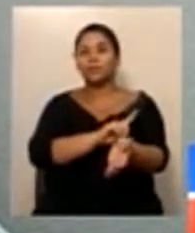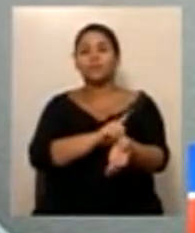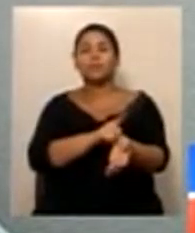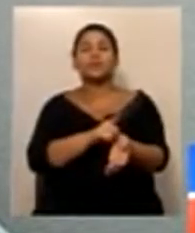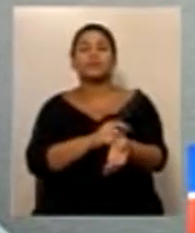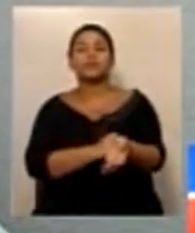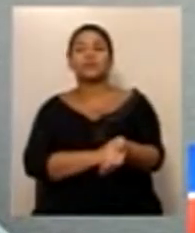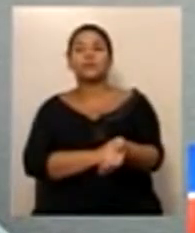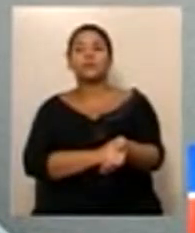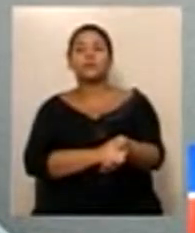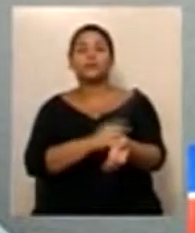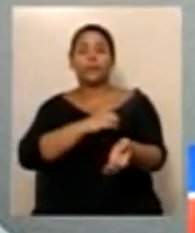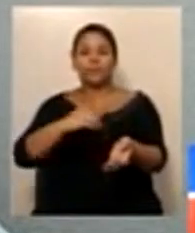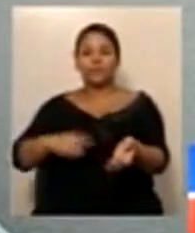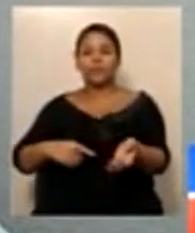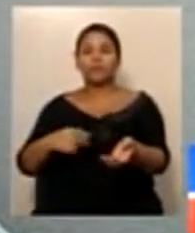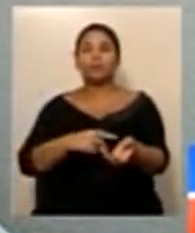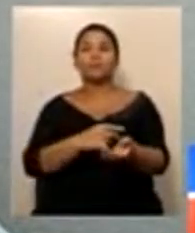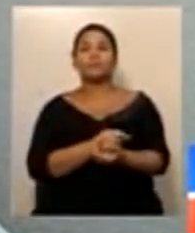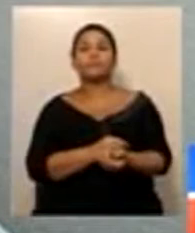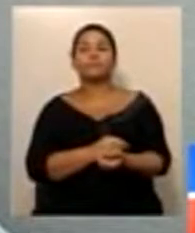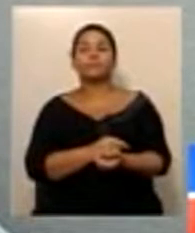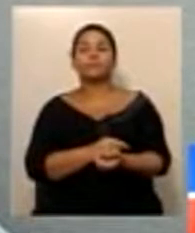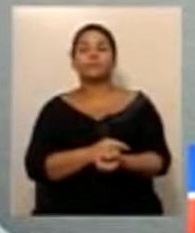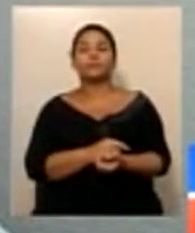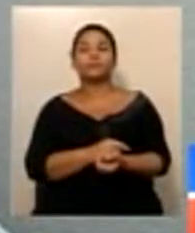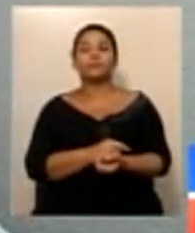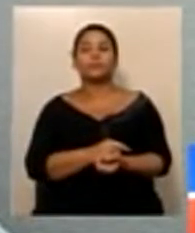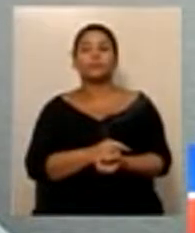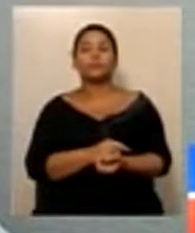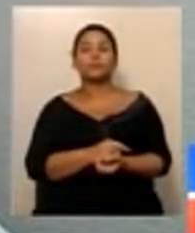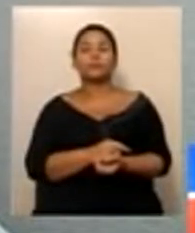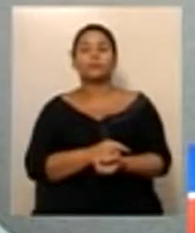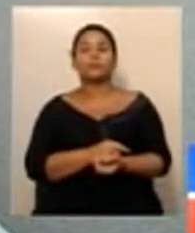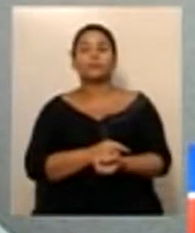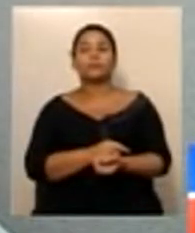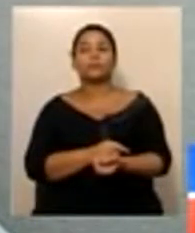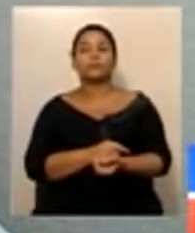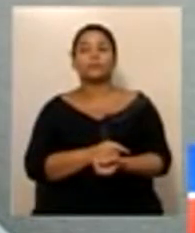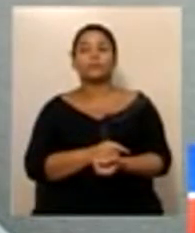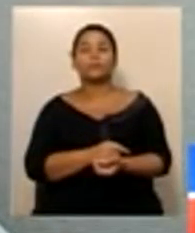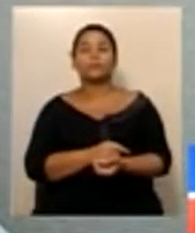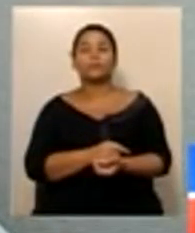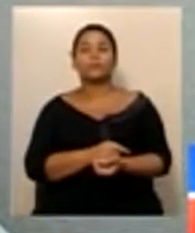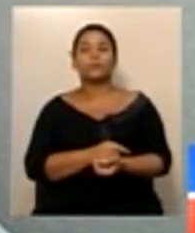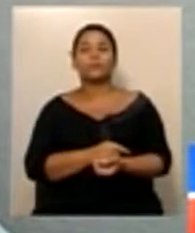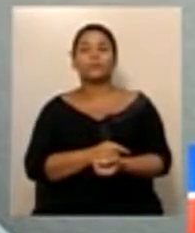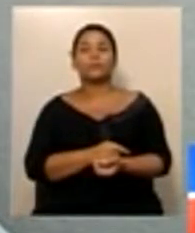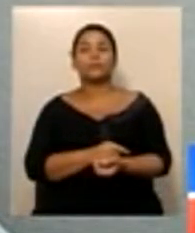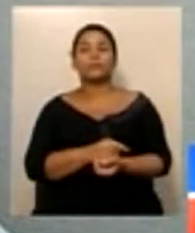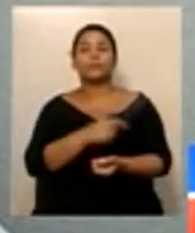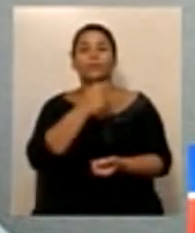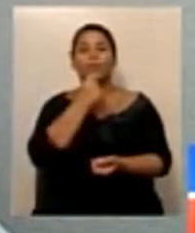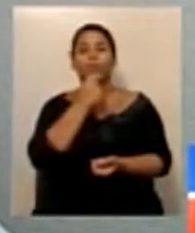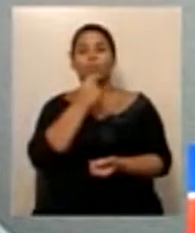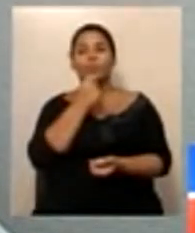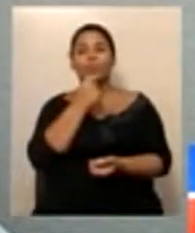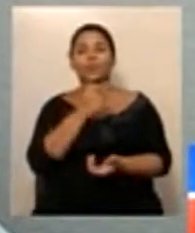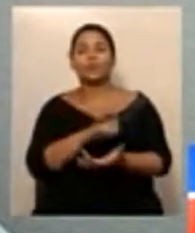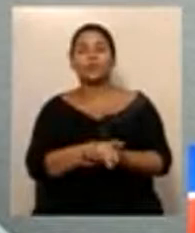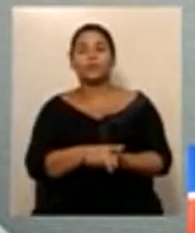talvez estivesse em outra conversa, não sei se ele estava aqui no plenário, mas não ouvi do líder do governo